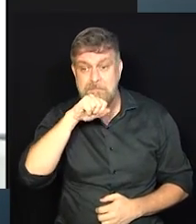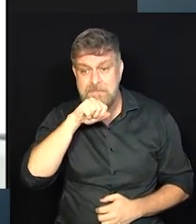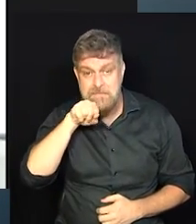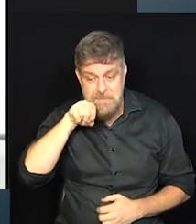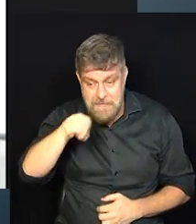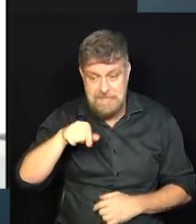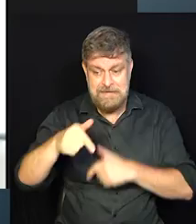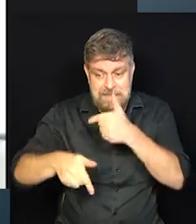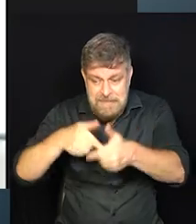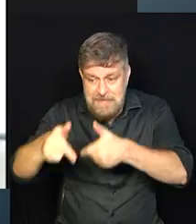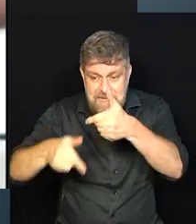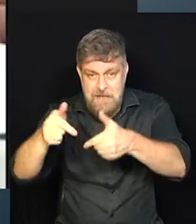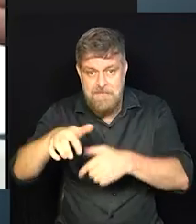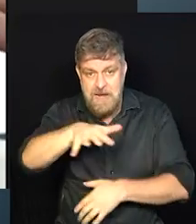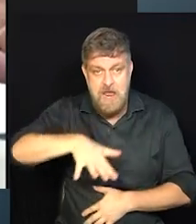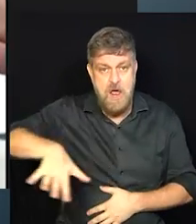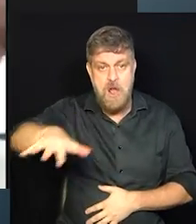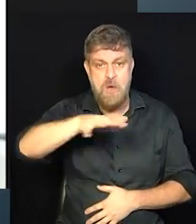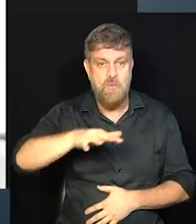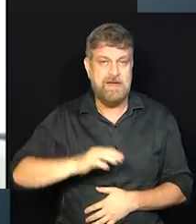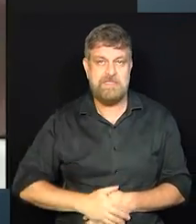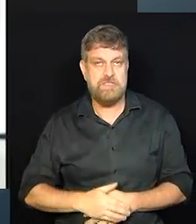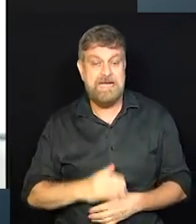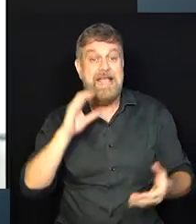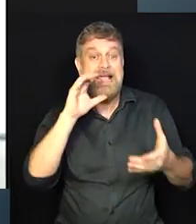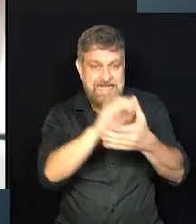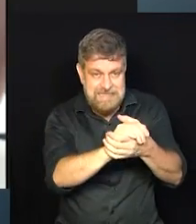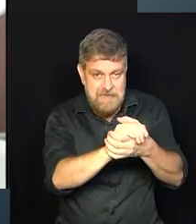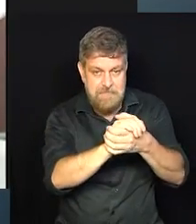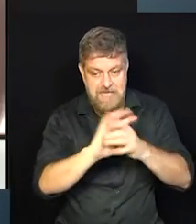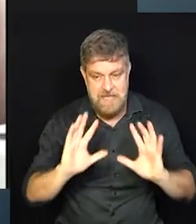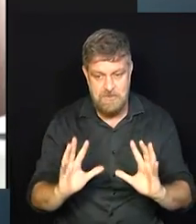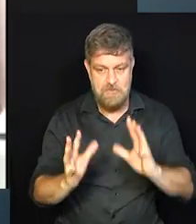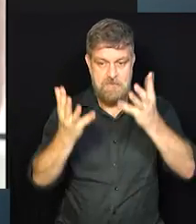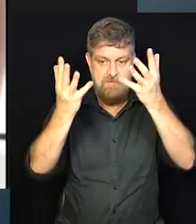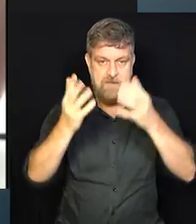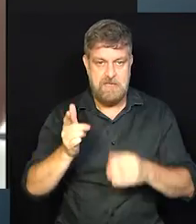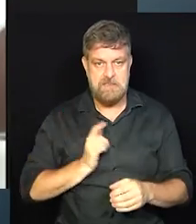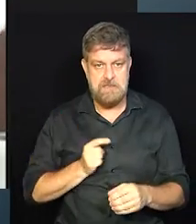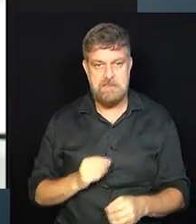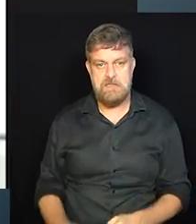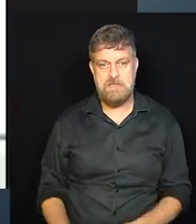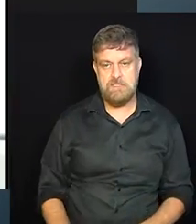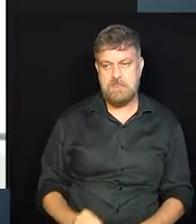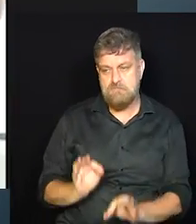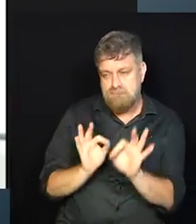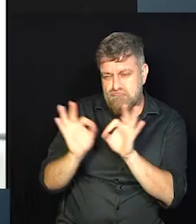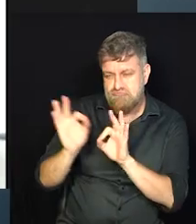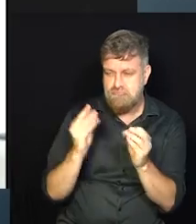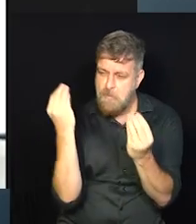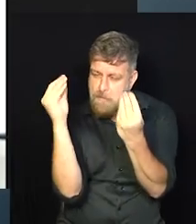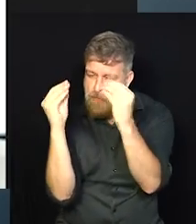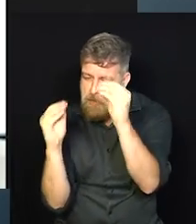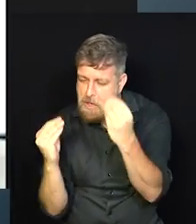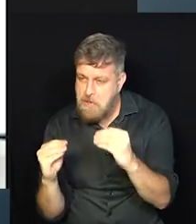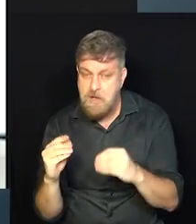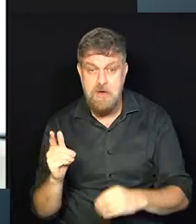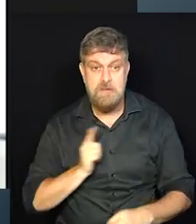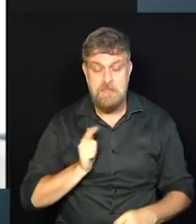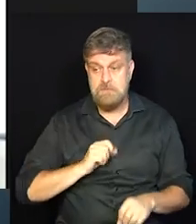mentoradas que trabalham com área de eventos, casamentos, buffet, decoração de festa, que teve